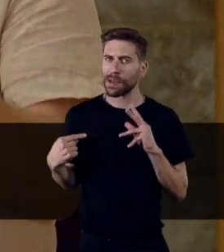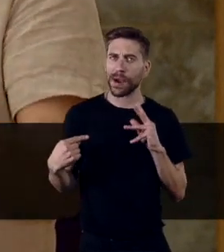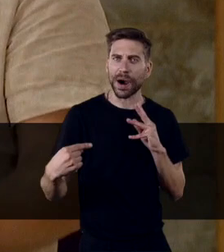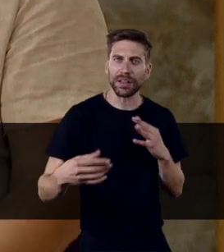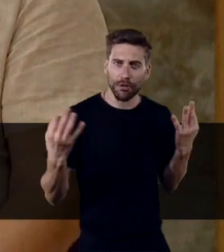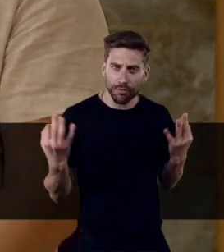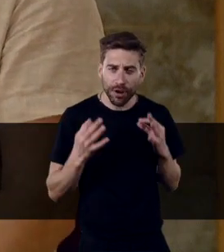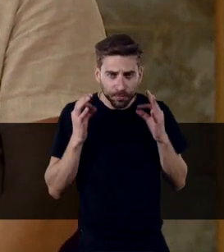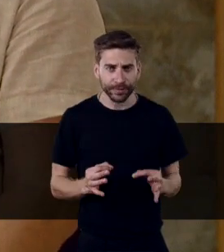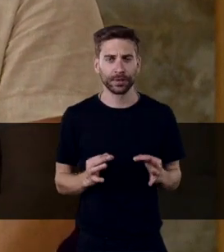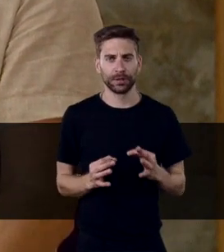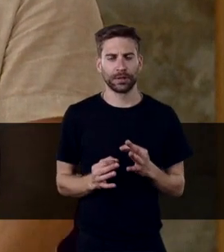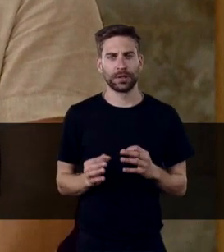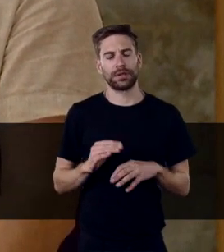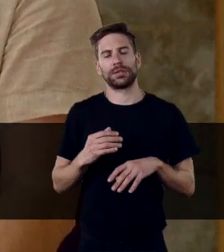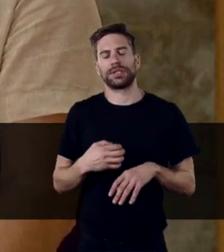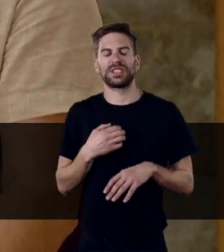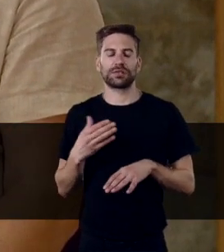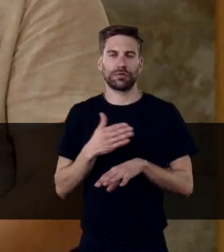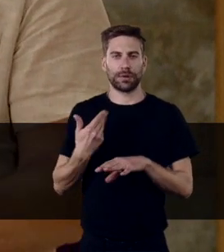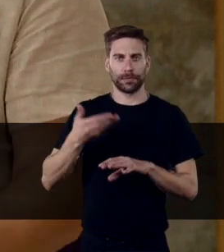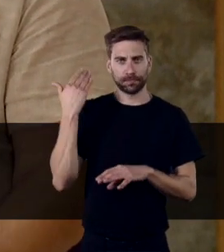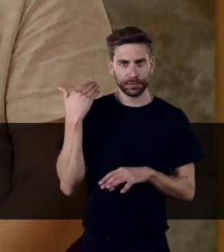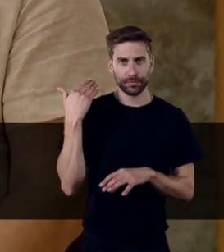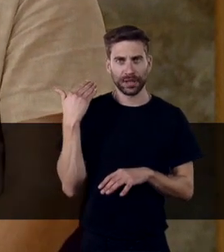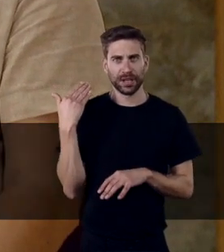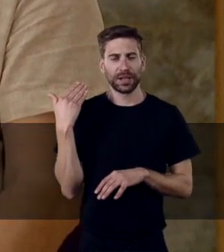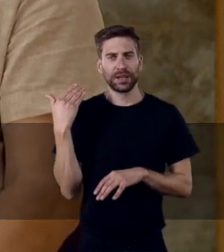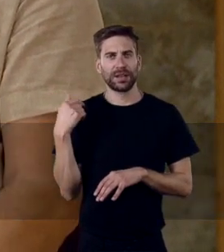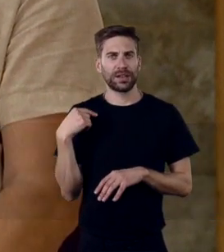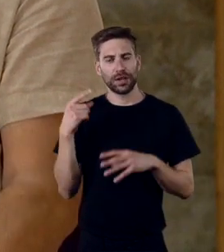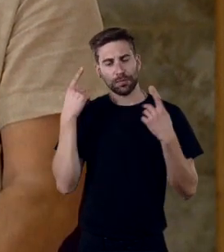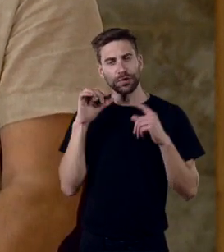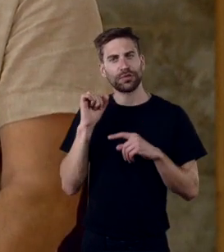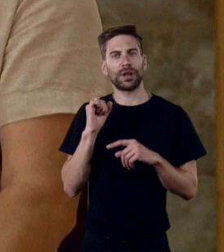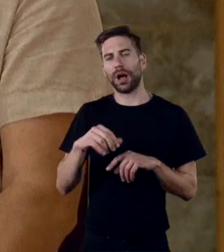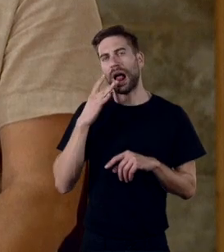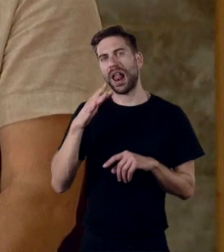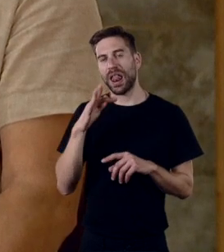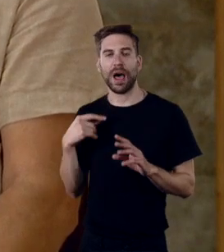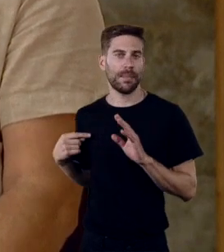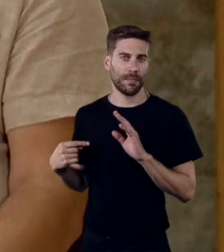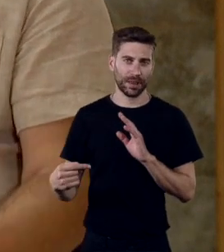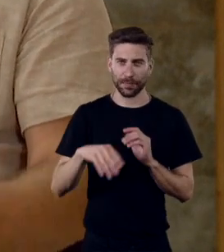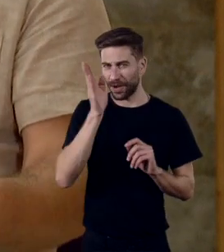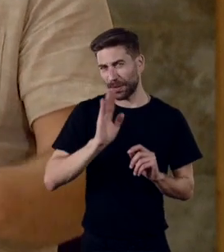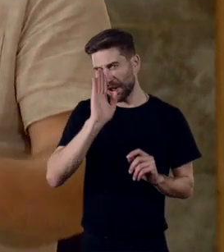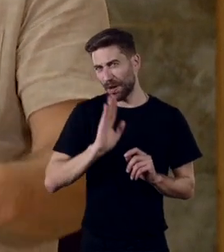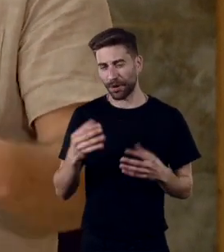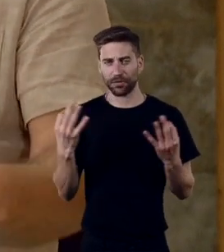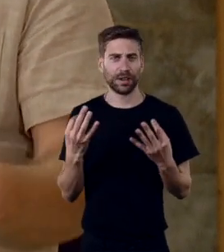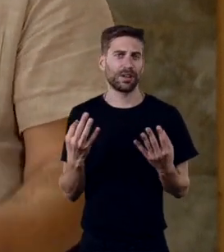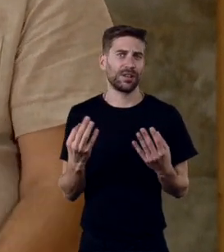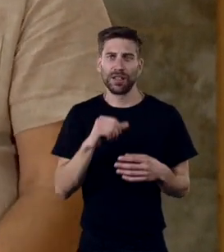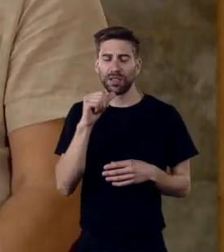Acho que foi talvez a fase em que eu mais treinei as músicas do José Carlos Afonso, curiosamente. Eu ouvia 4